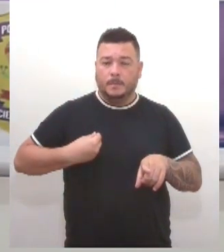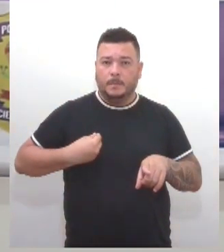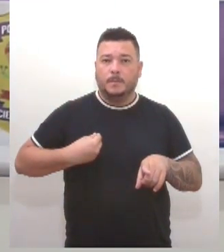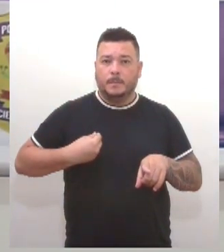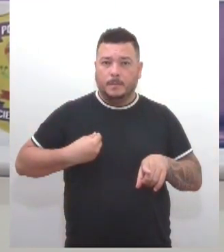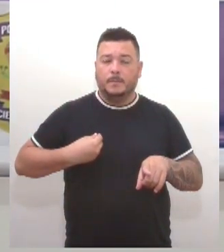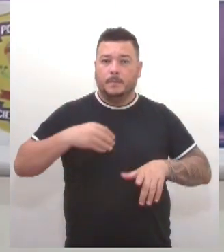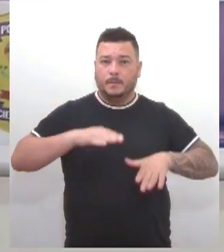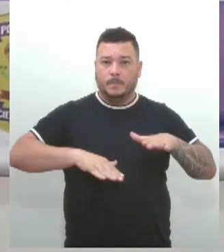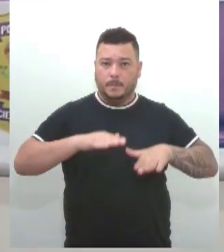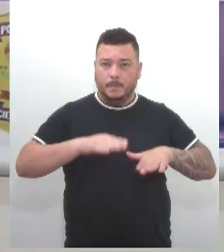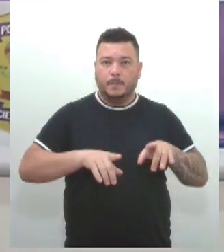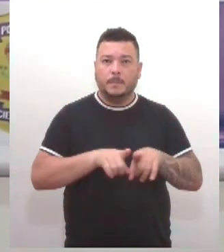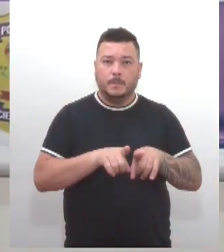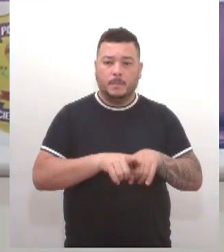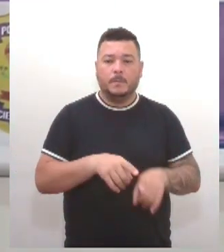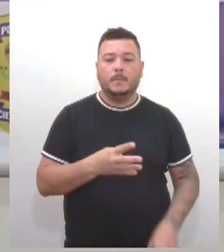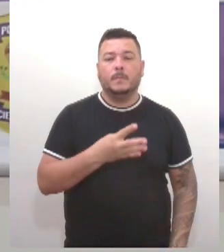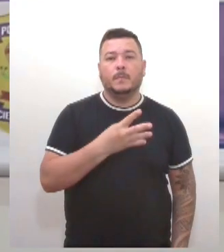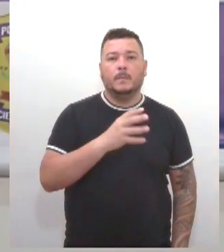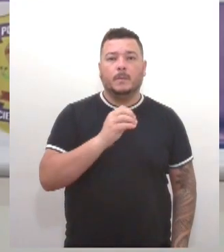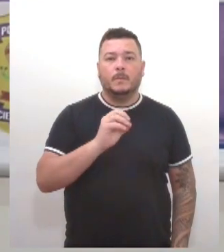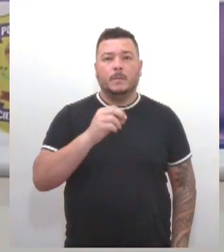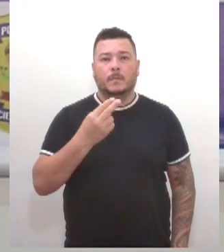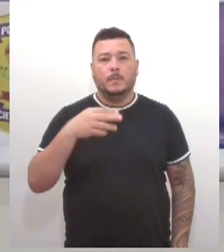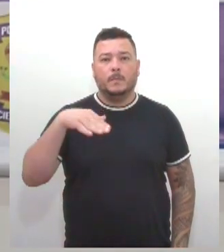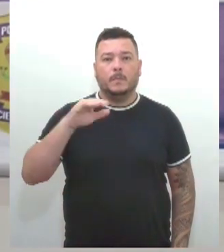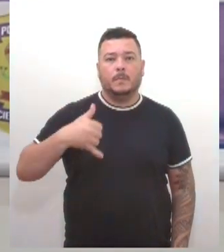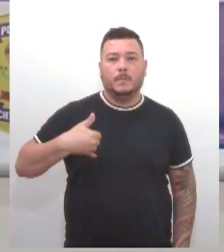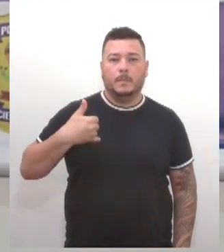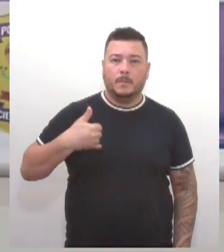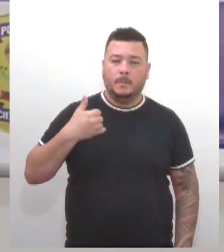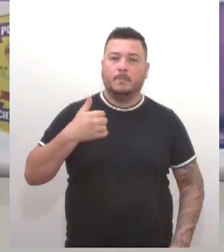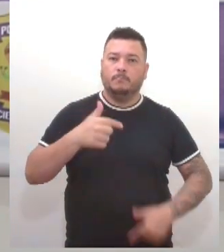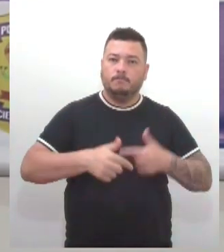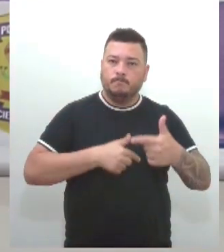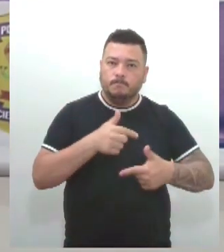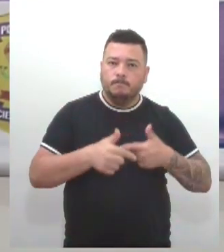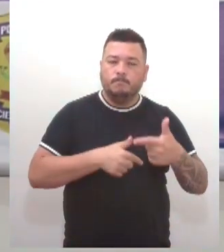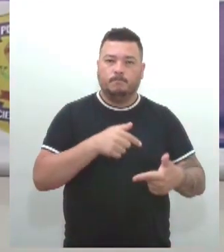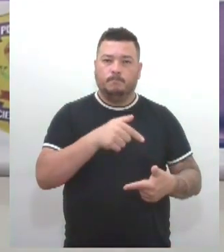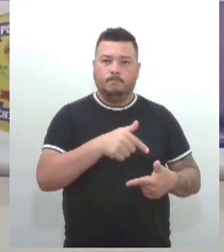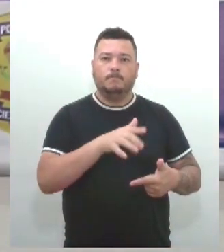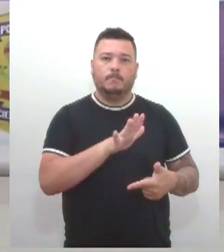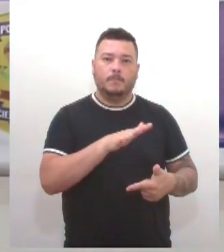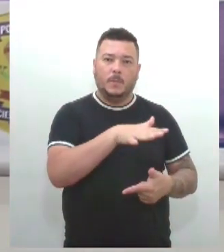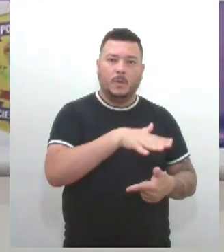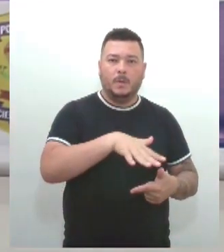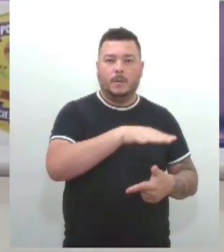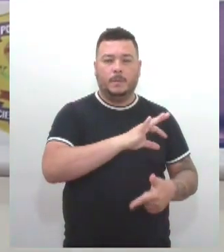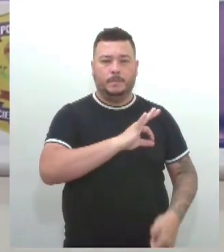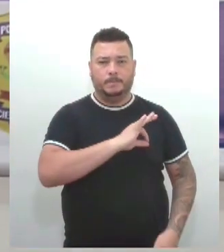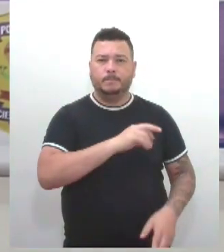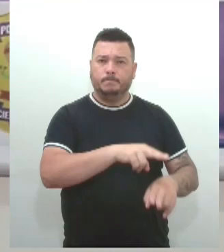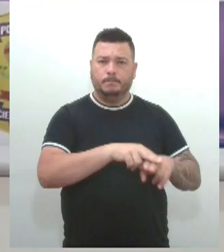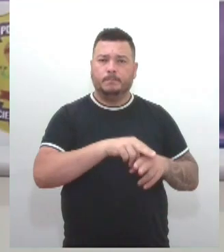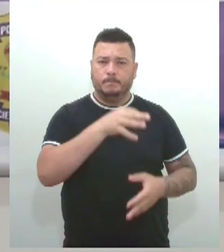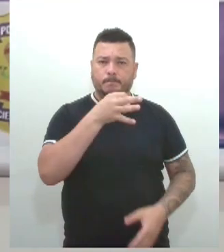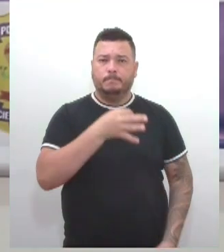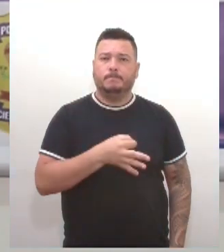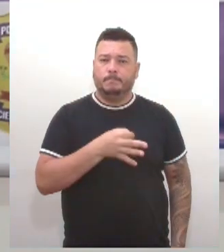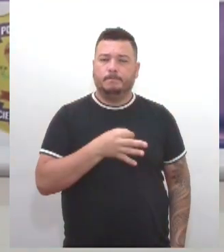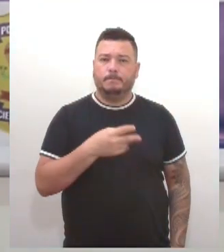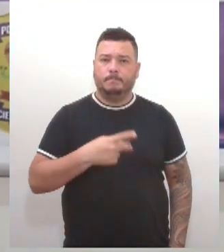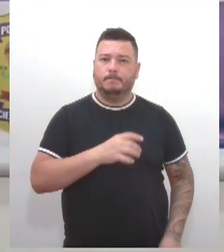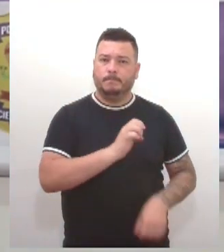têm até 40 ou mais de 40 anos de dedicação à sociedade sergipana. E nada mais legítimo, nada mais justo de o Estado reconhecer